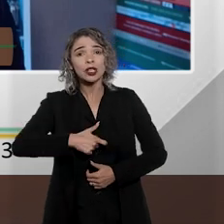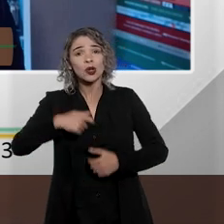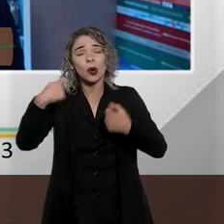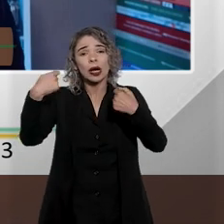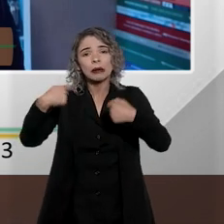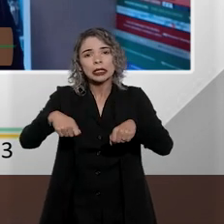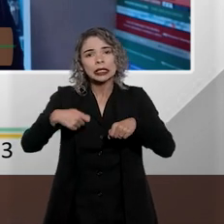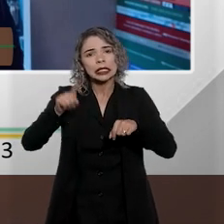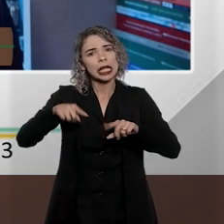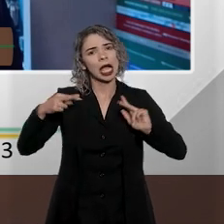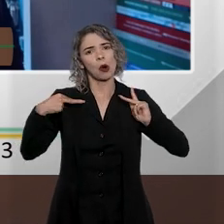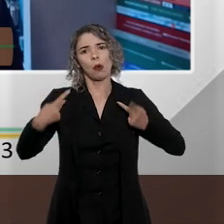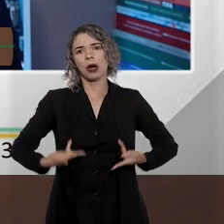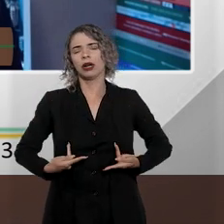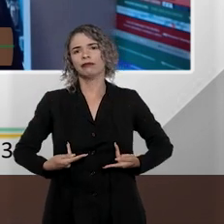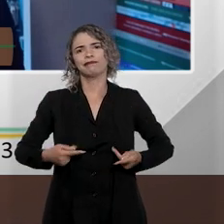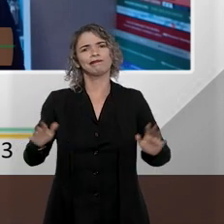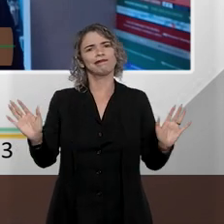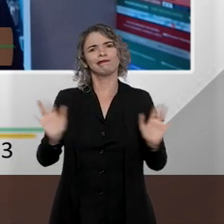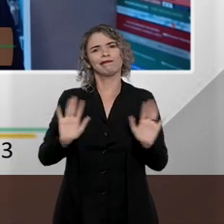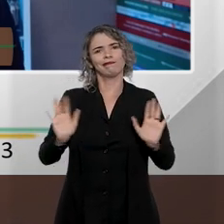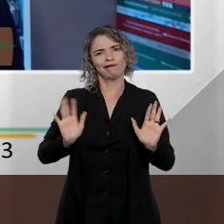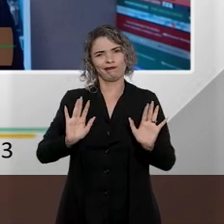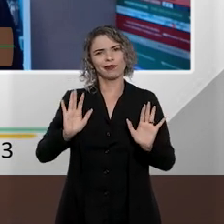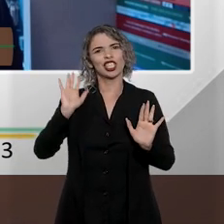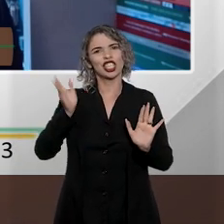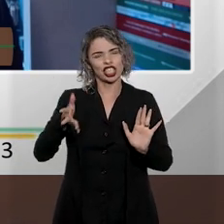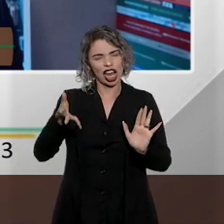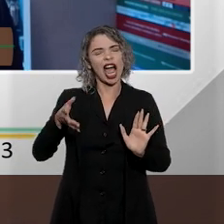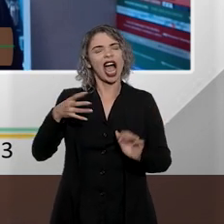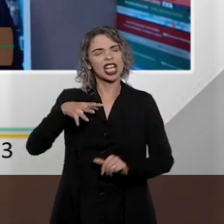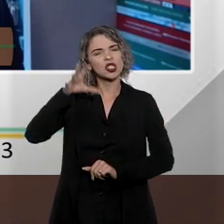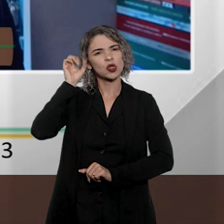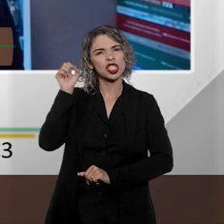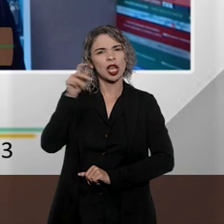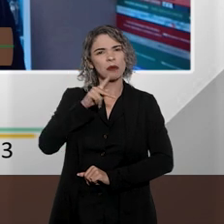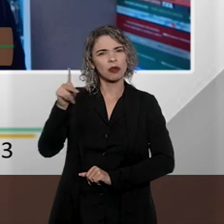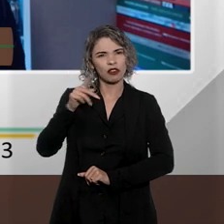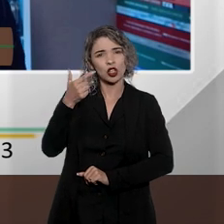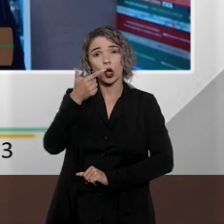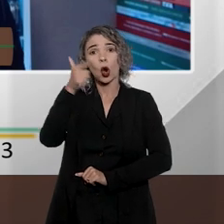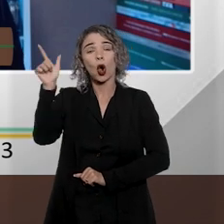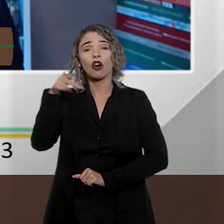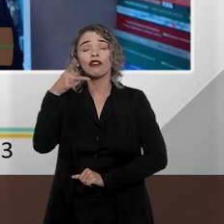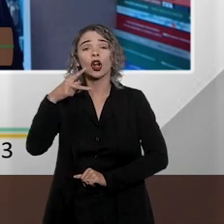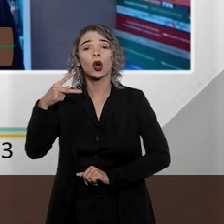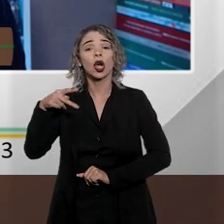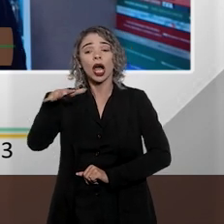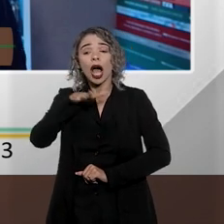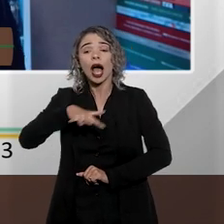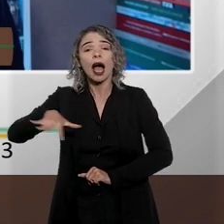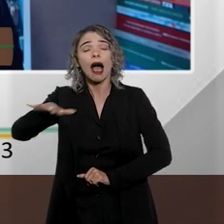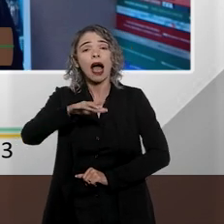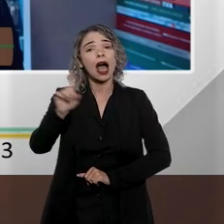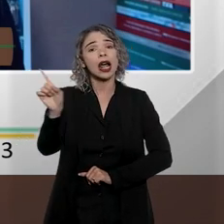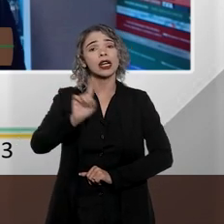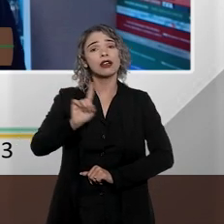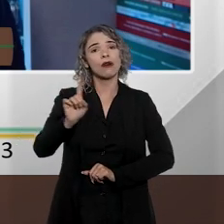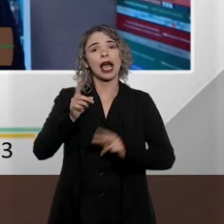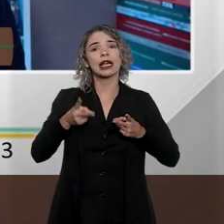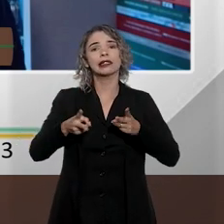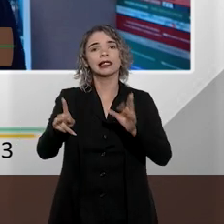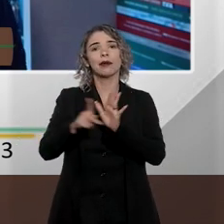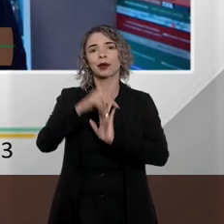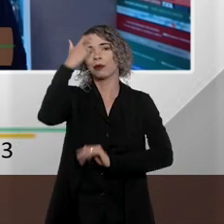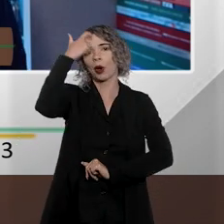não é necessariamente ser humano. Eu ouvia, mais uma vez, citando o professor Muniz Sodré, que a humanidade não é uma condição imanente